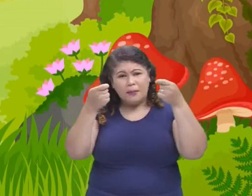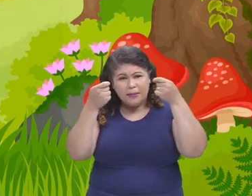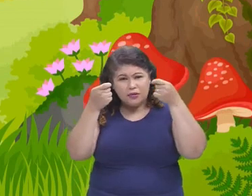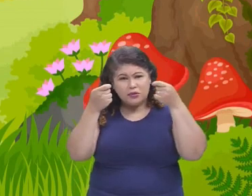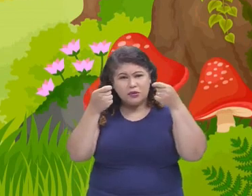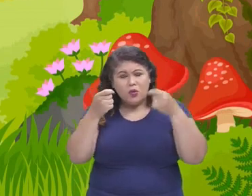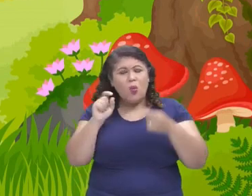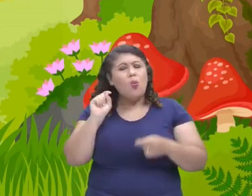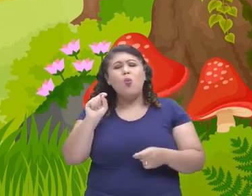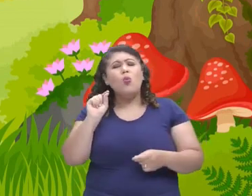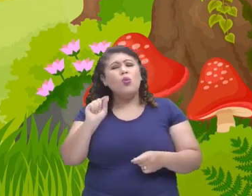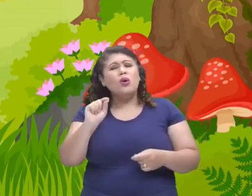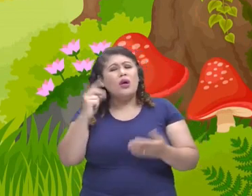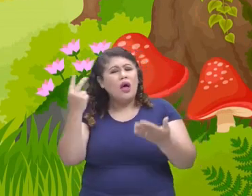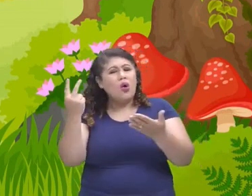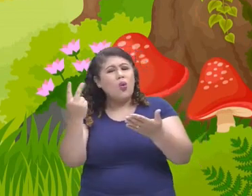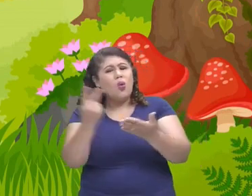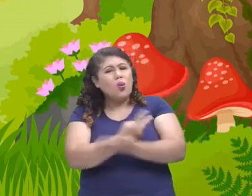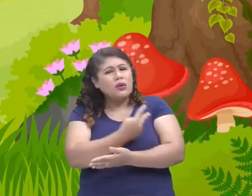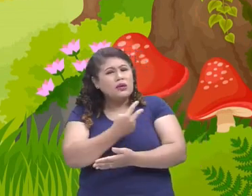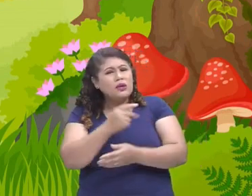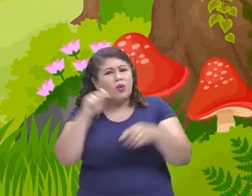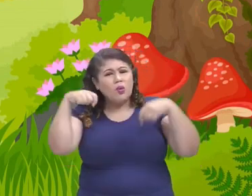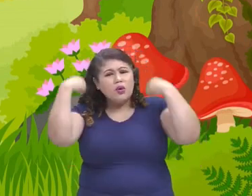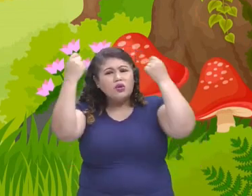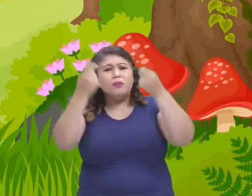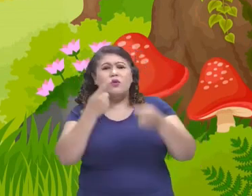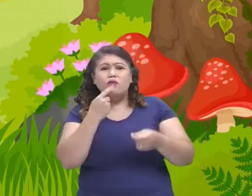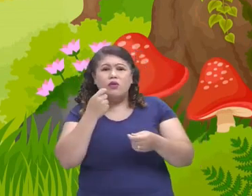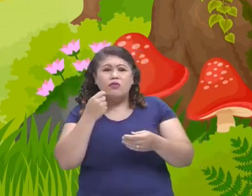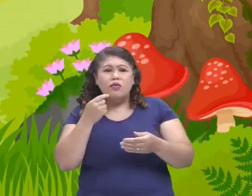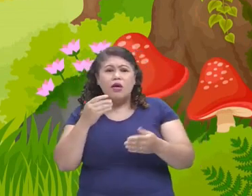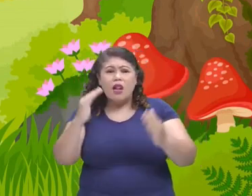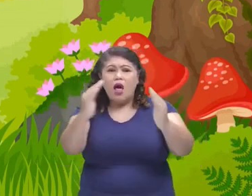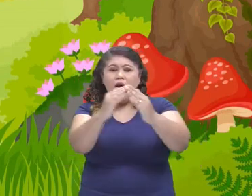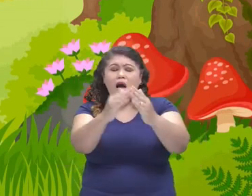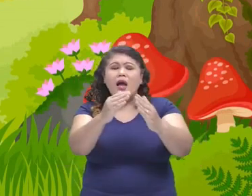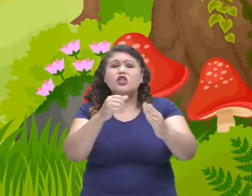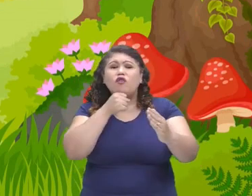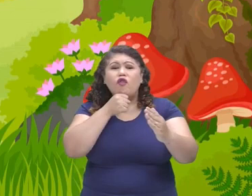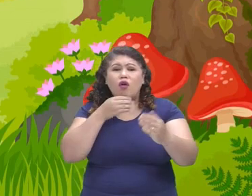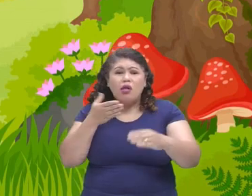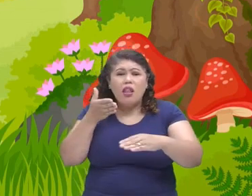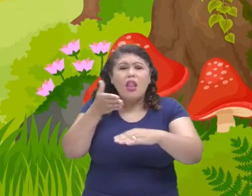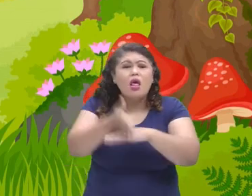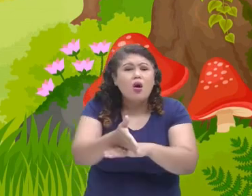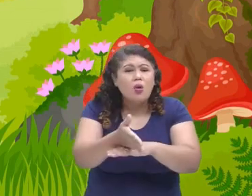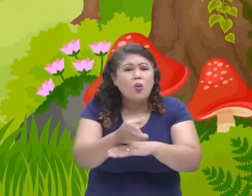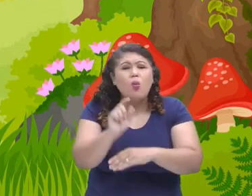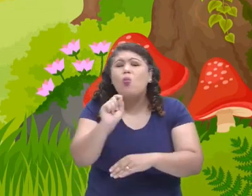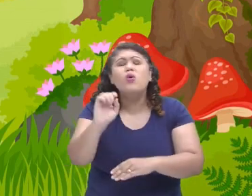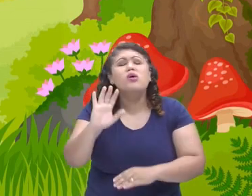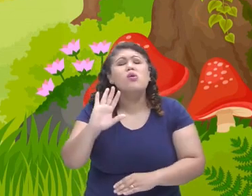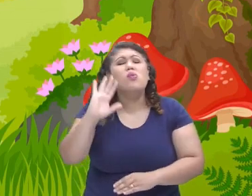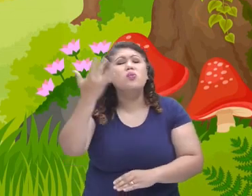Vermelho chegou na casa da sua avó. Lembram disso? O que foi que aconteceu quando a Chapeuzinho Vermelho